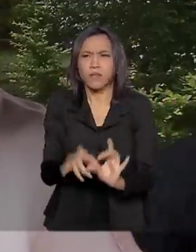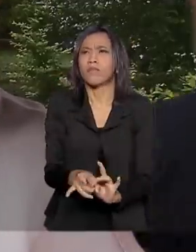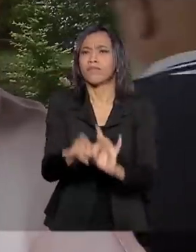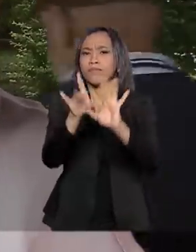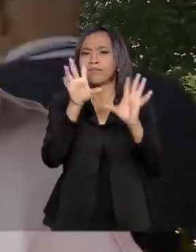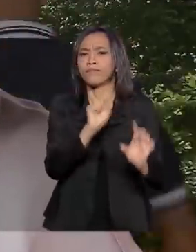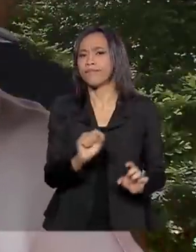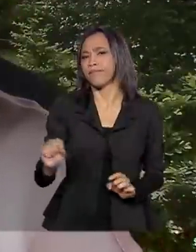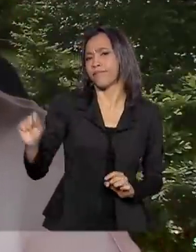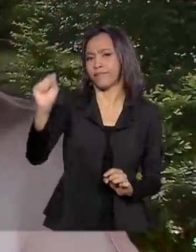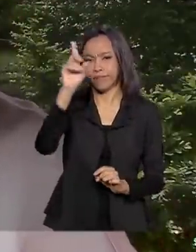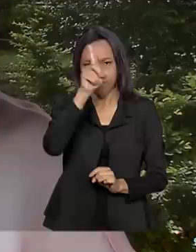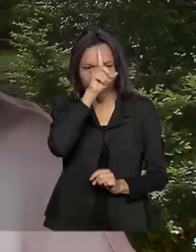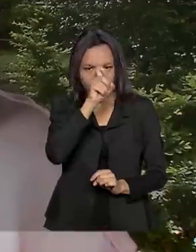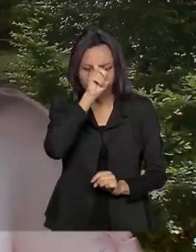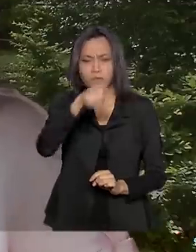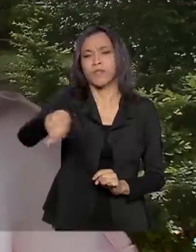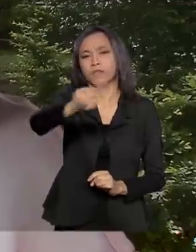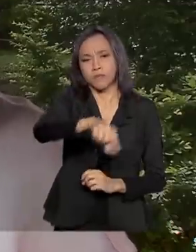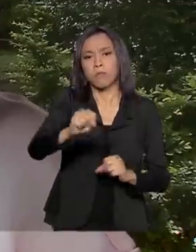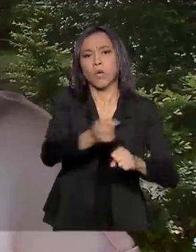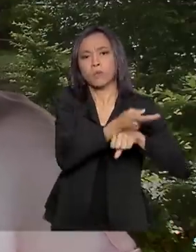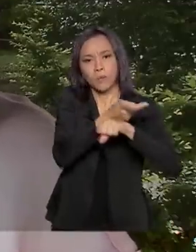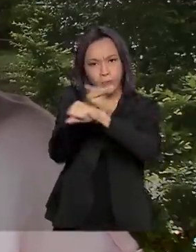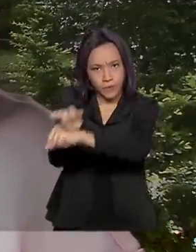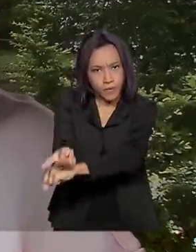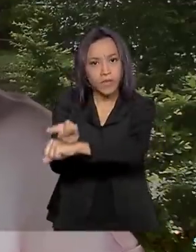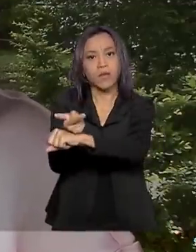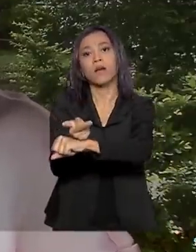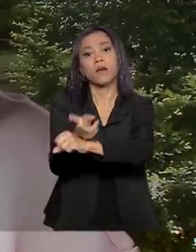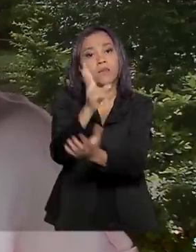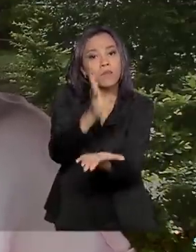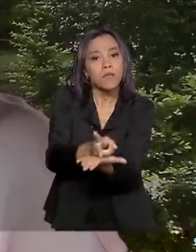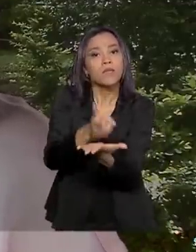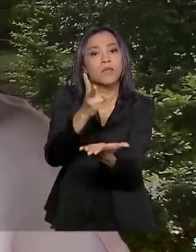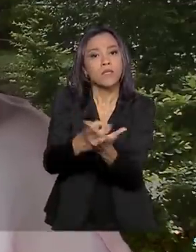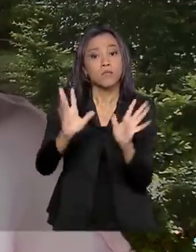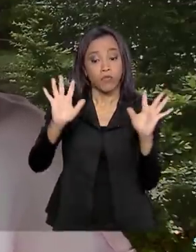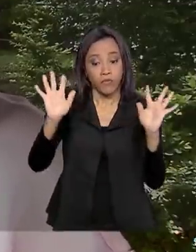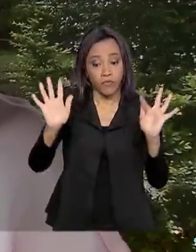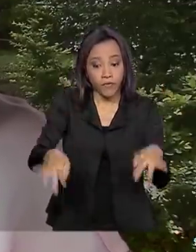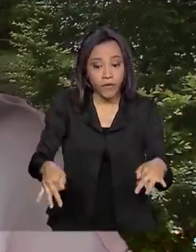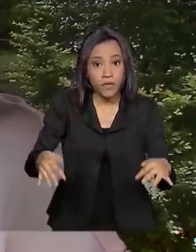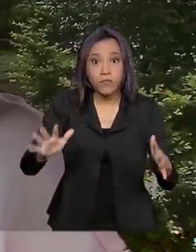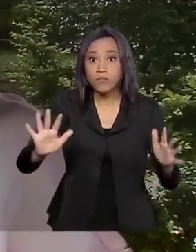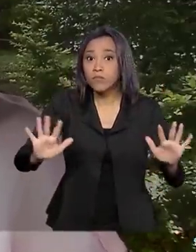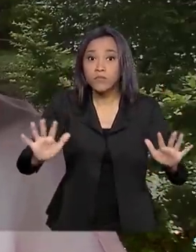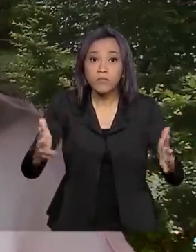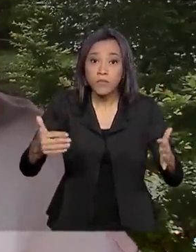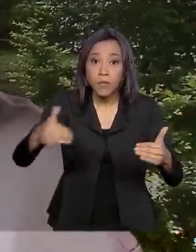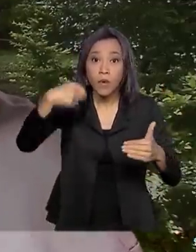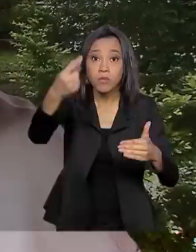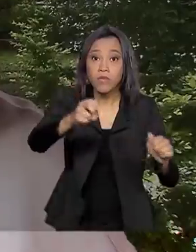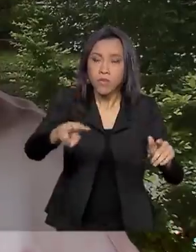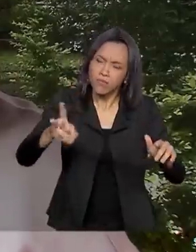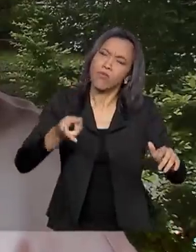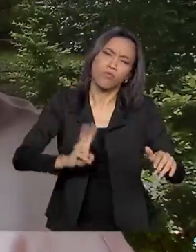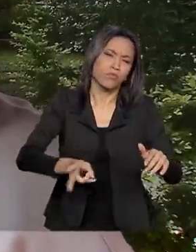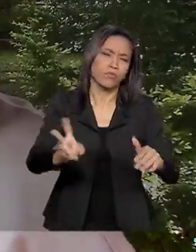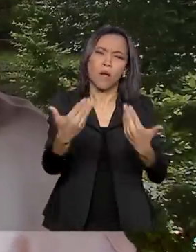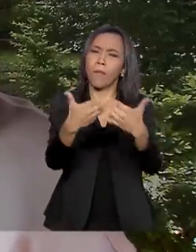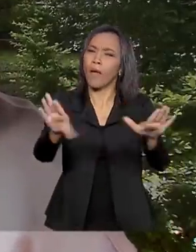saúde. As pessoas podem procurar, mesmo com o término da campanha, a partir da semana que vem. As salas estão